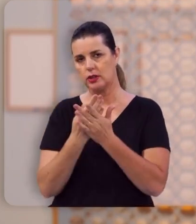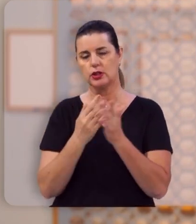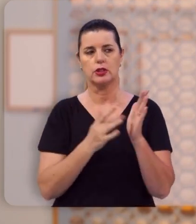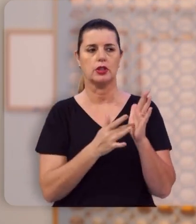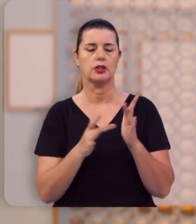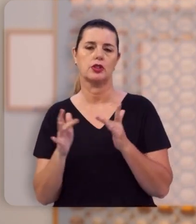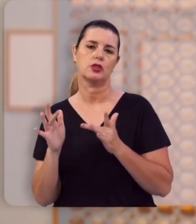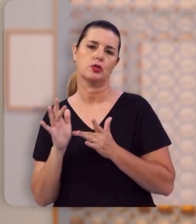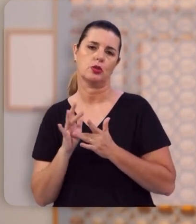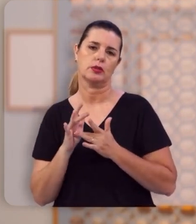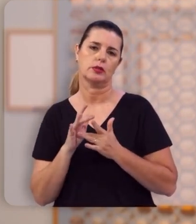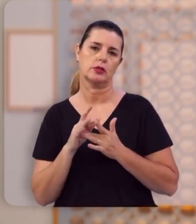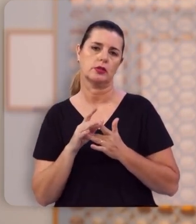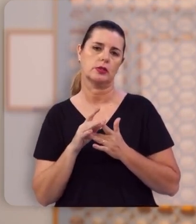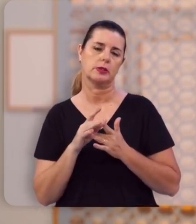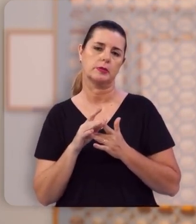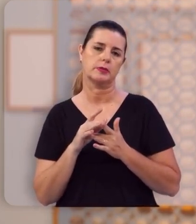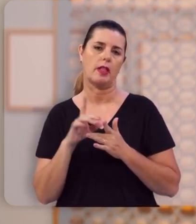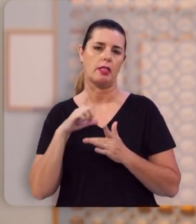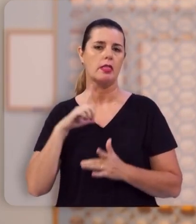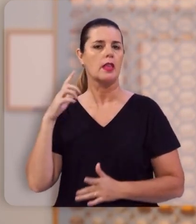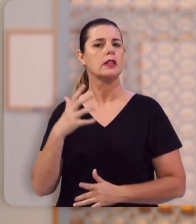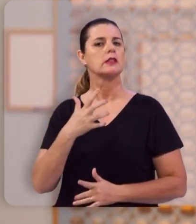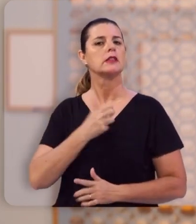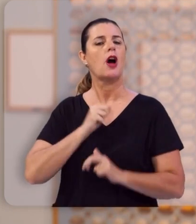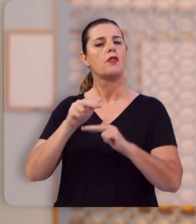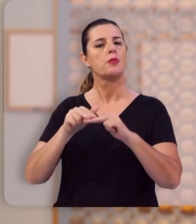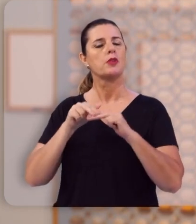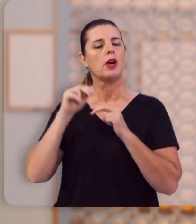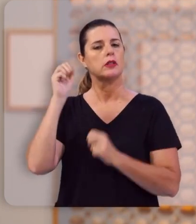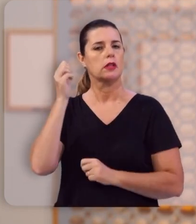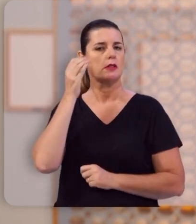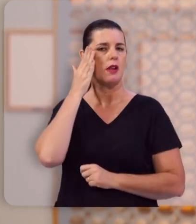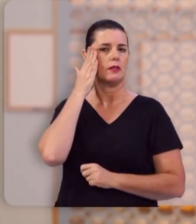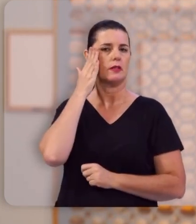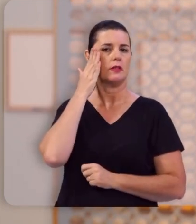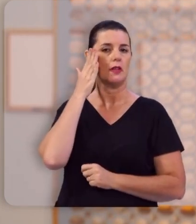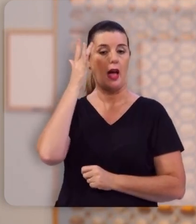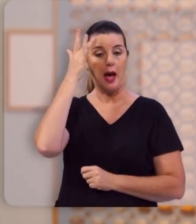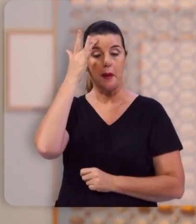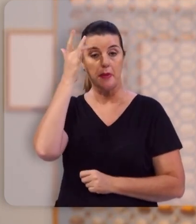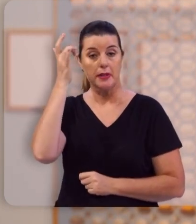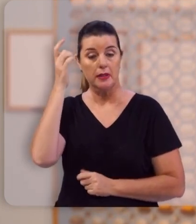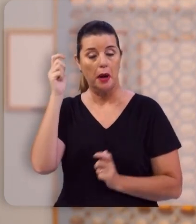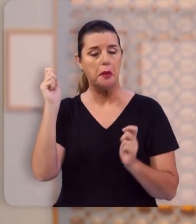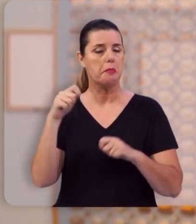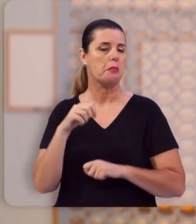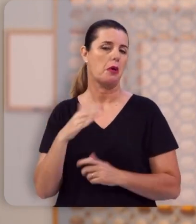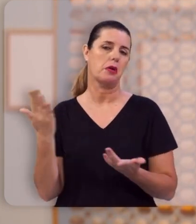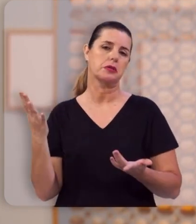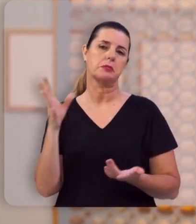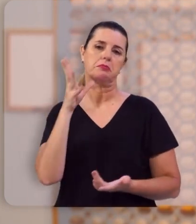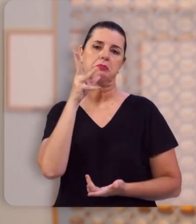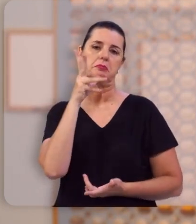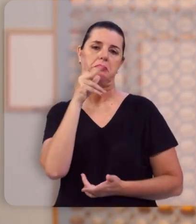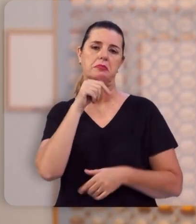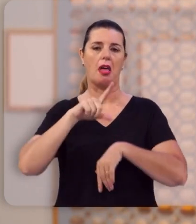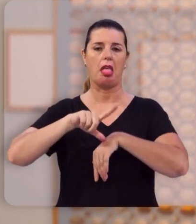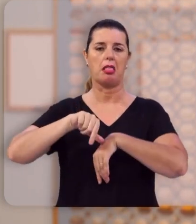Jesus. De você ser salvo pela graça. Amanhã pode ser tarde demais.